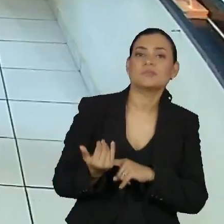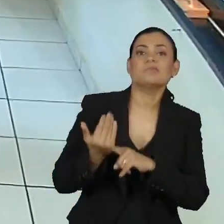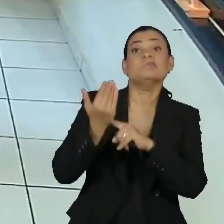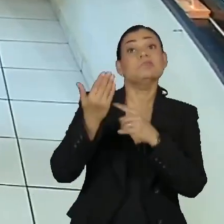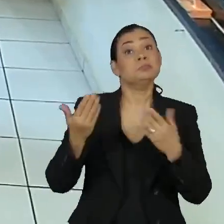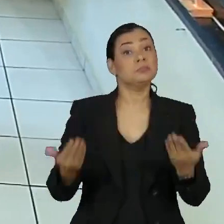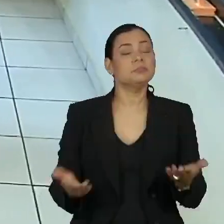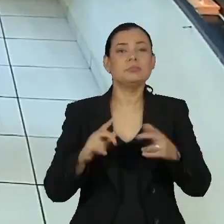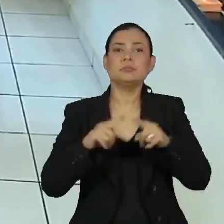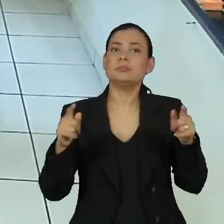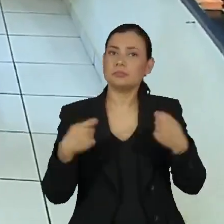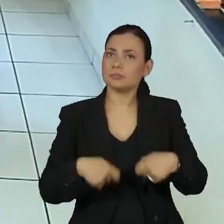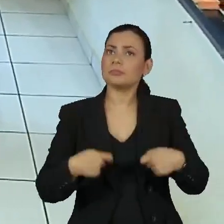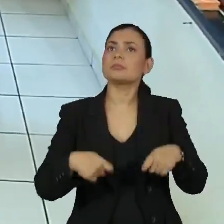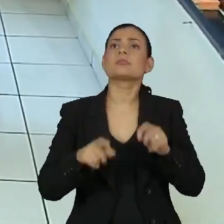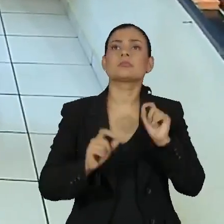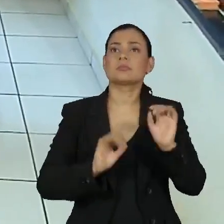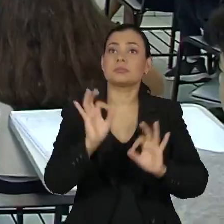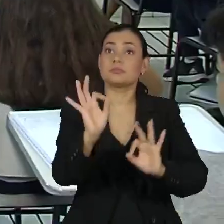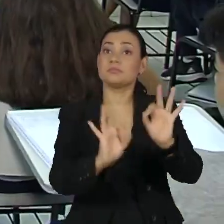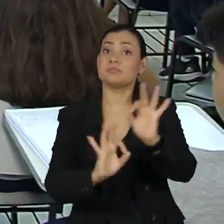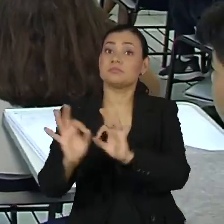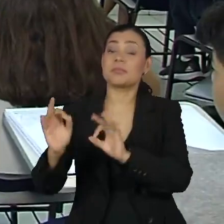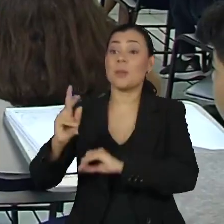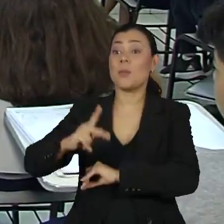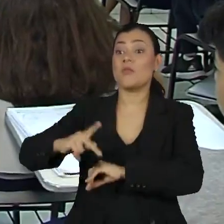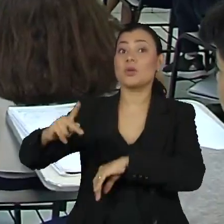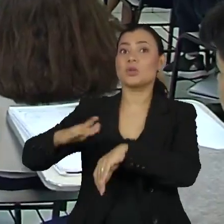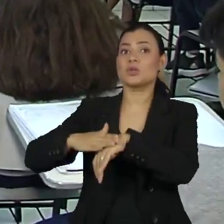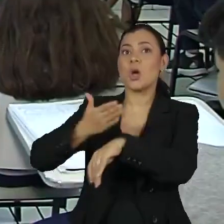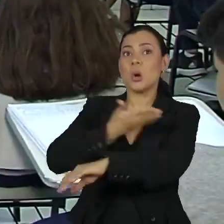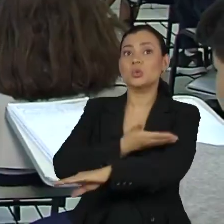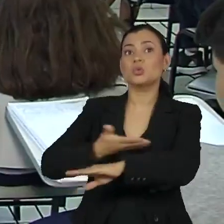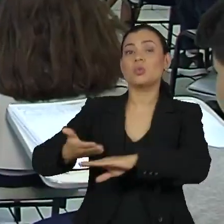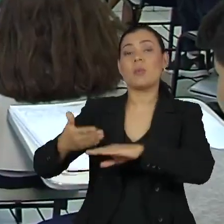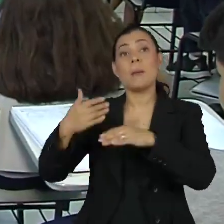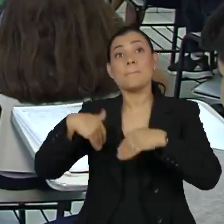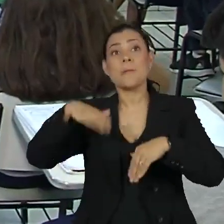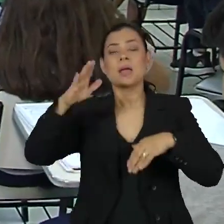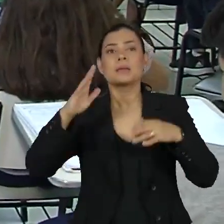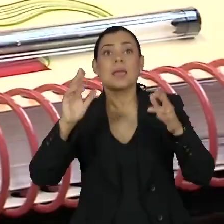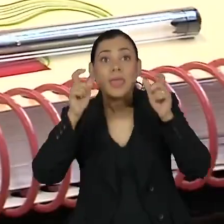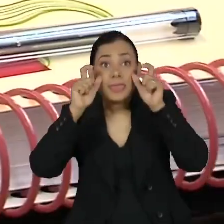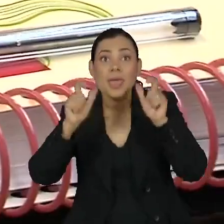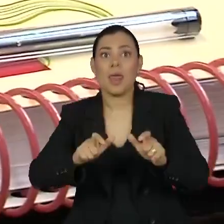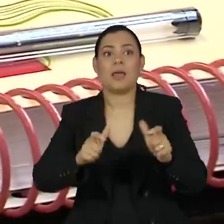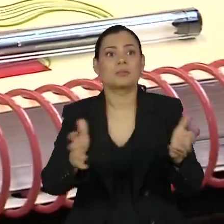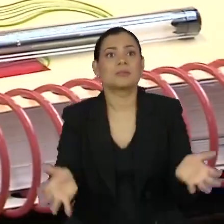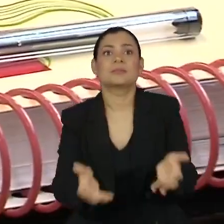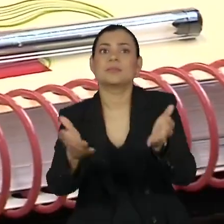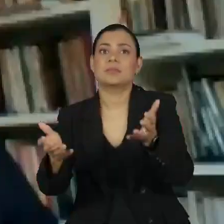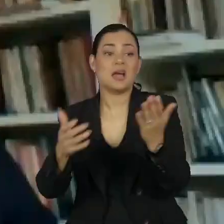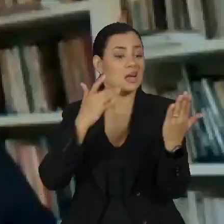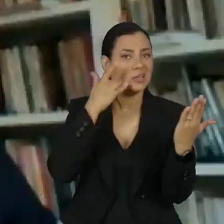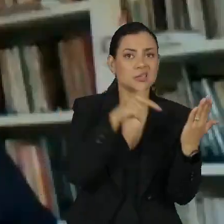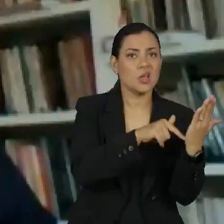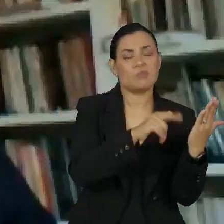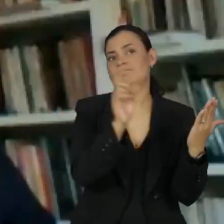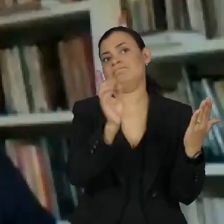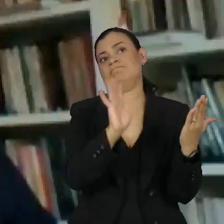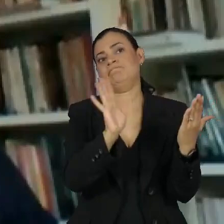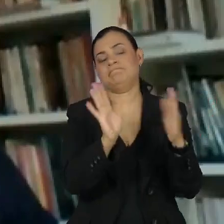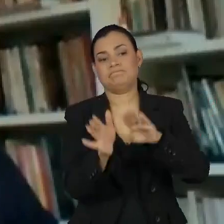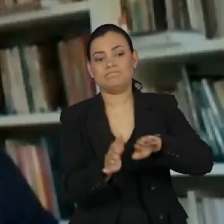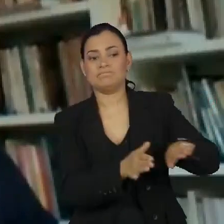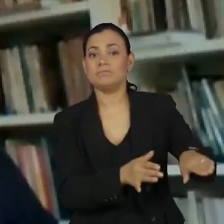É preciso também preparar os educadores para que consigam despertar o interesse dos alunos mais que o celular. Quando a gente